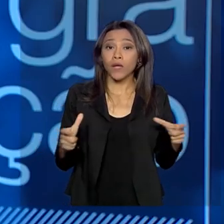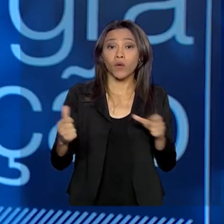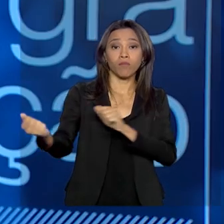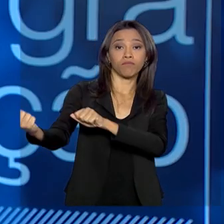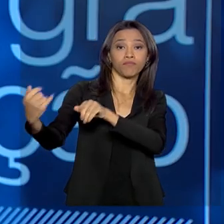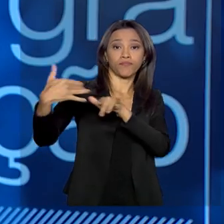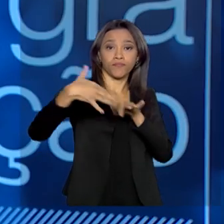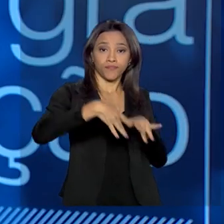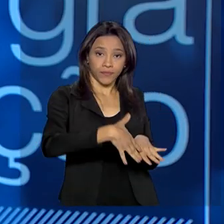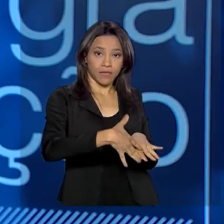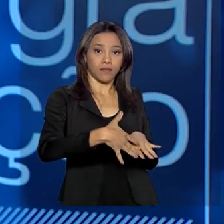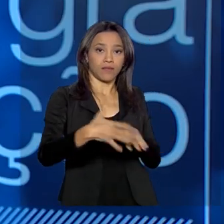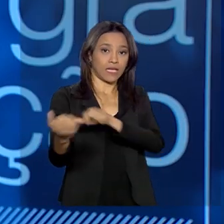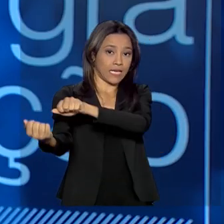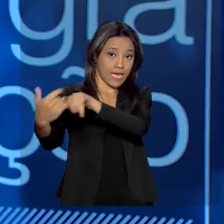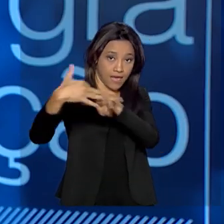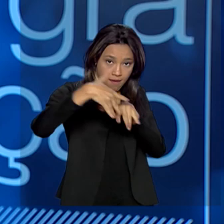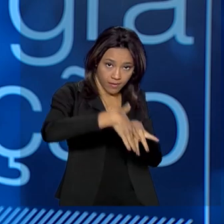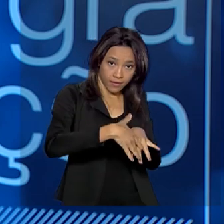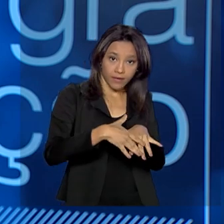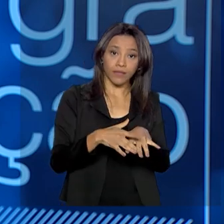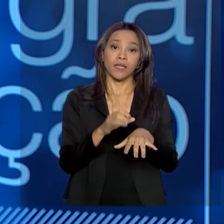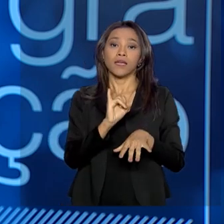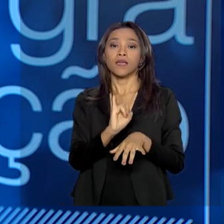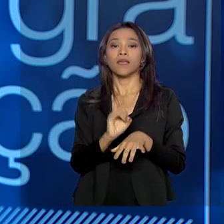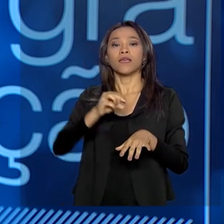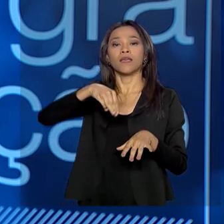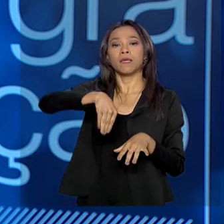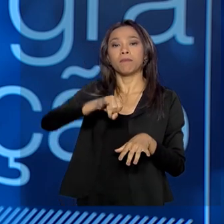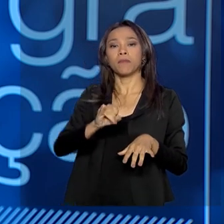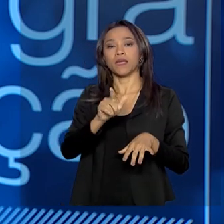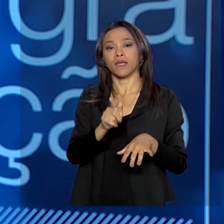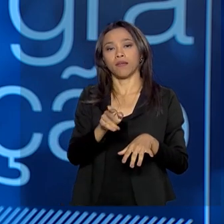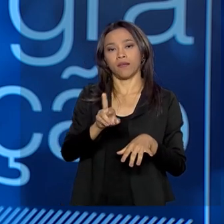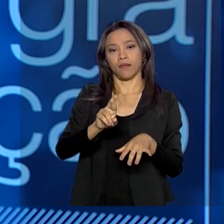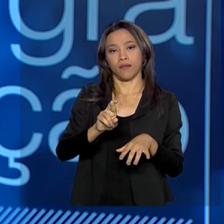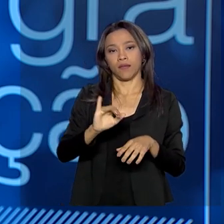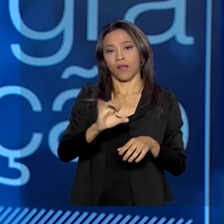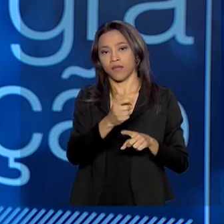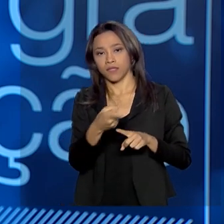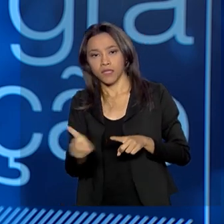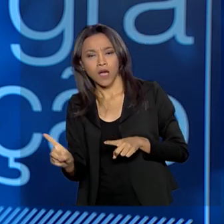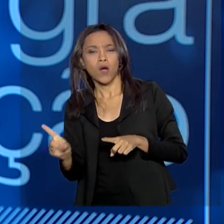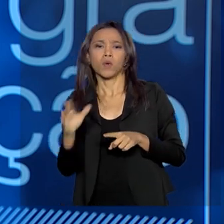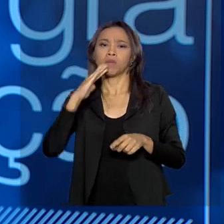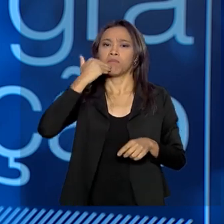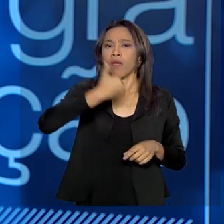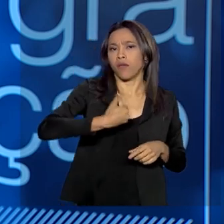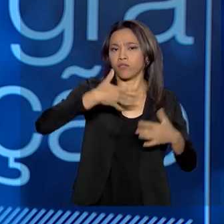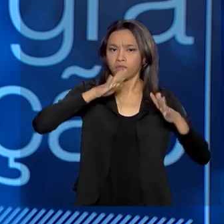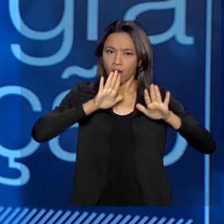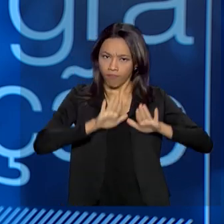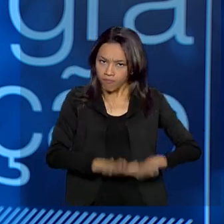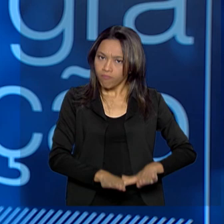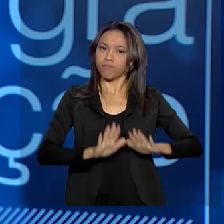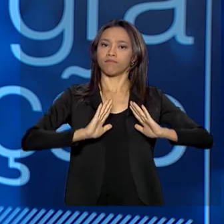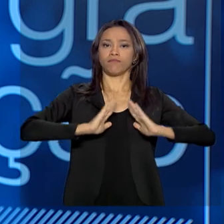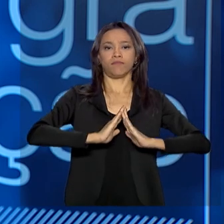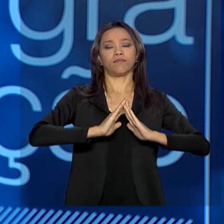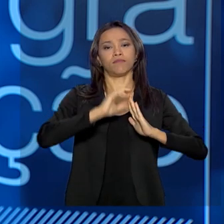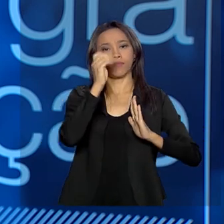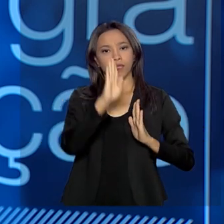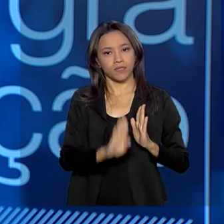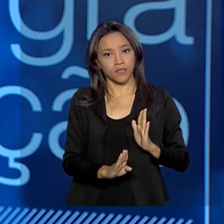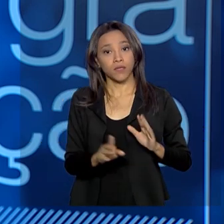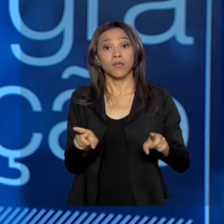lato senso, aí dito refúgio, imigração, parte de naturalização, está inclusive